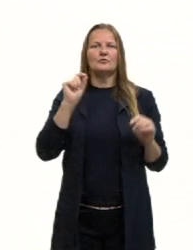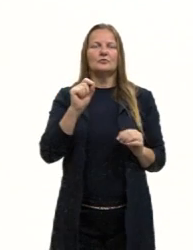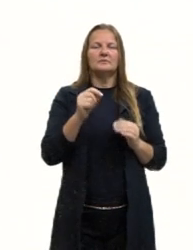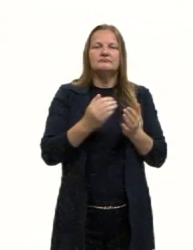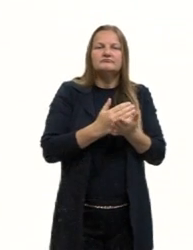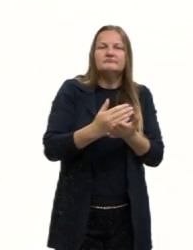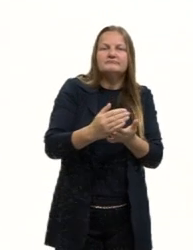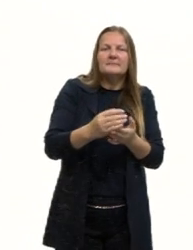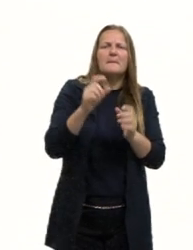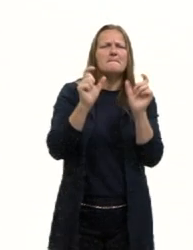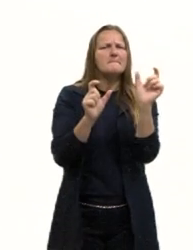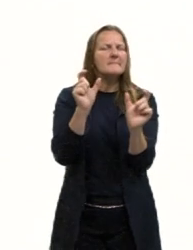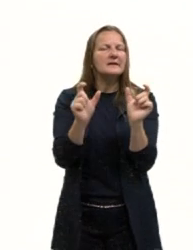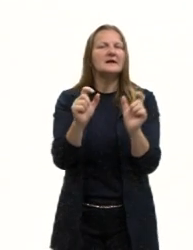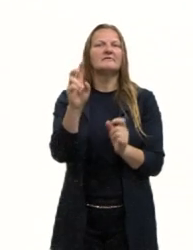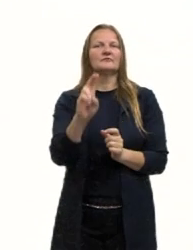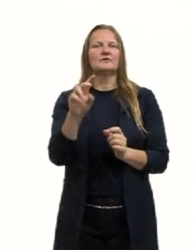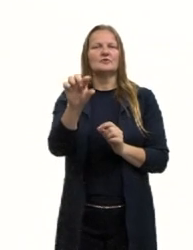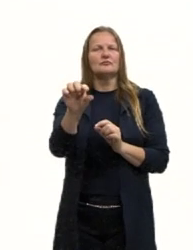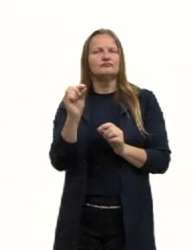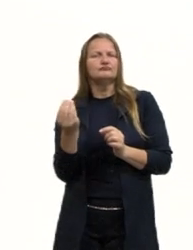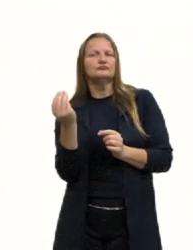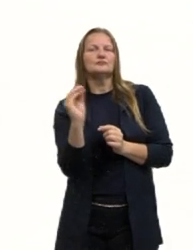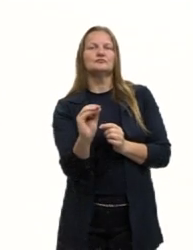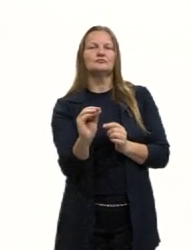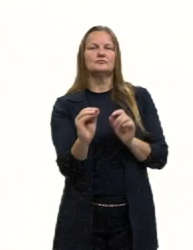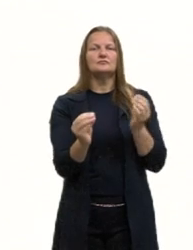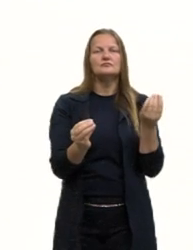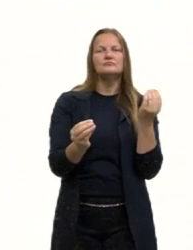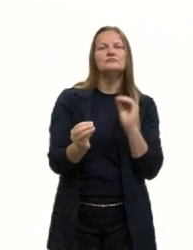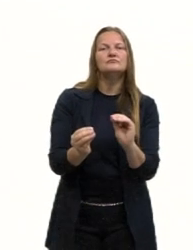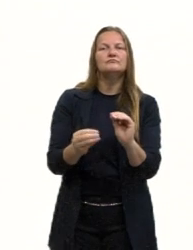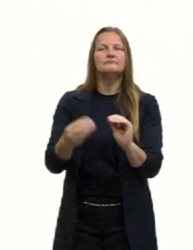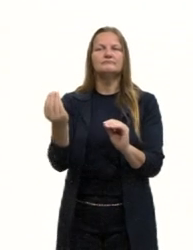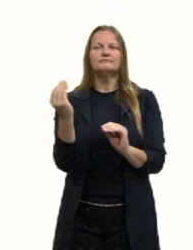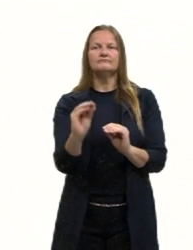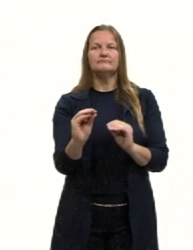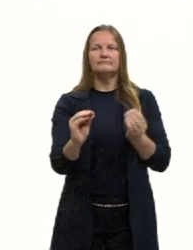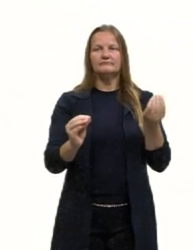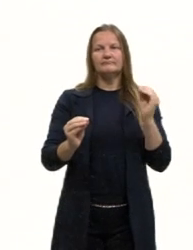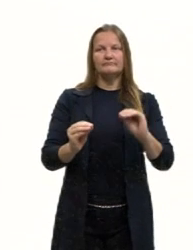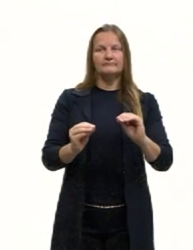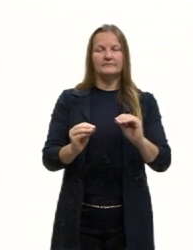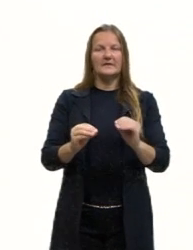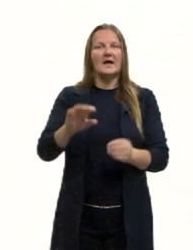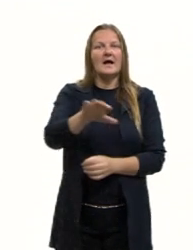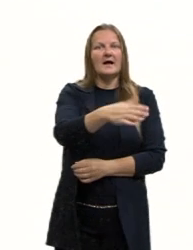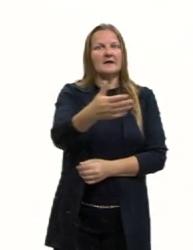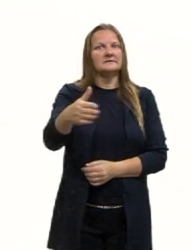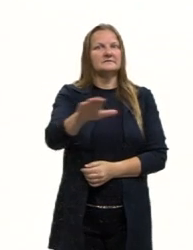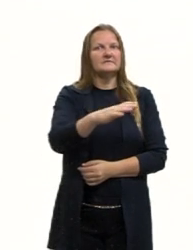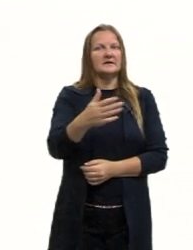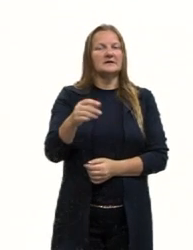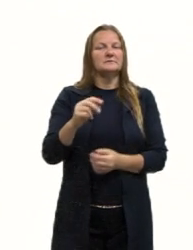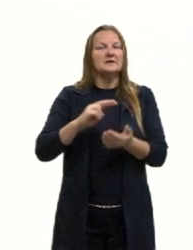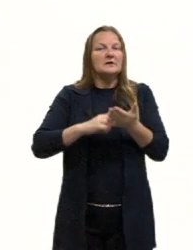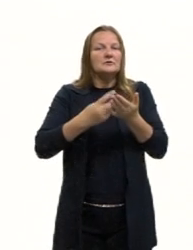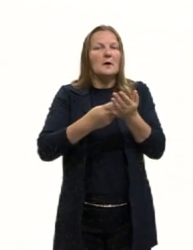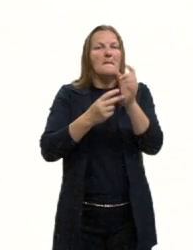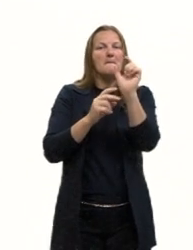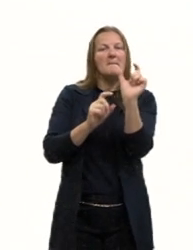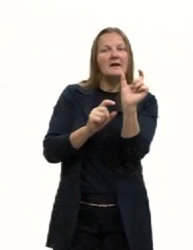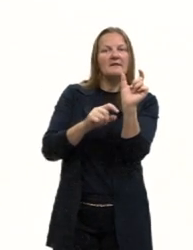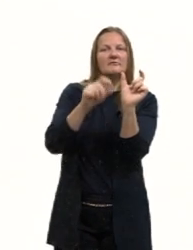partir das palavras que tu vai selecionar. Então, sempre buscando ver que, às vezes, a gente precisa de um sinônimo que